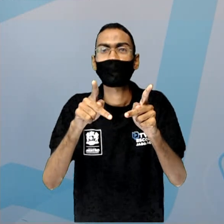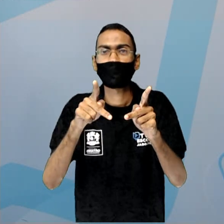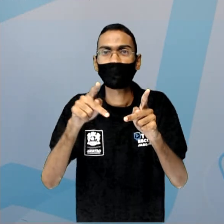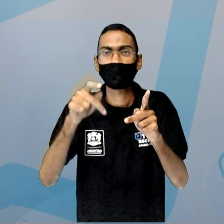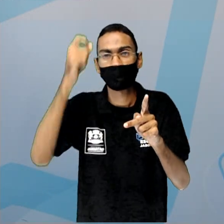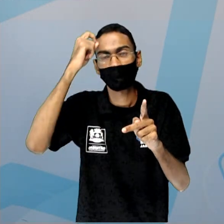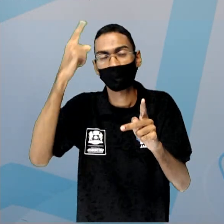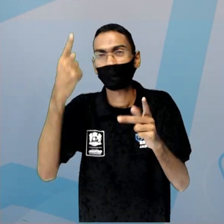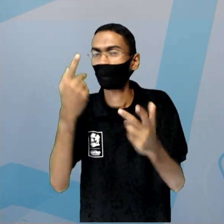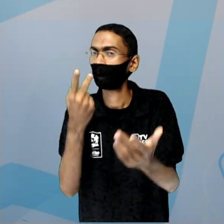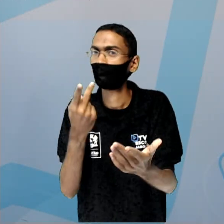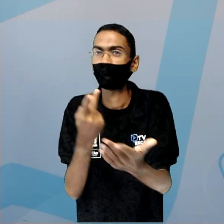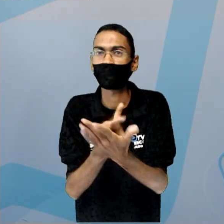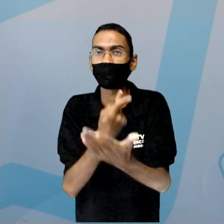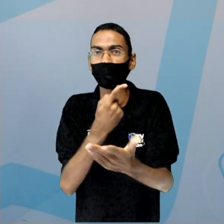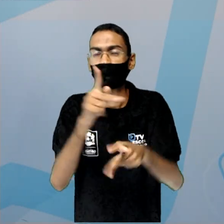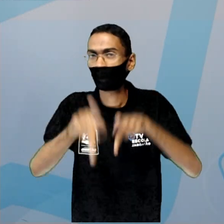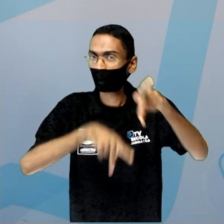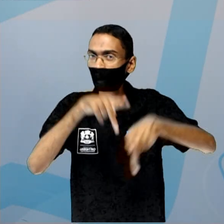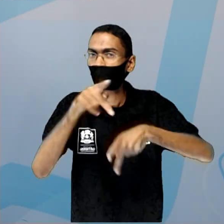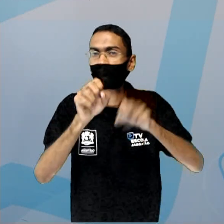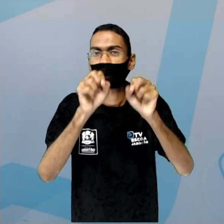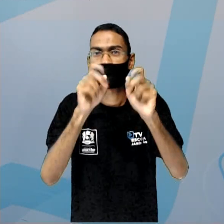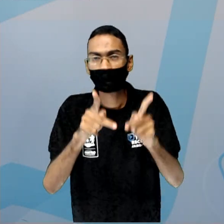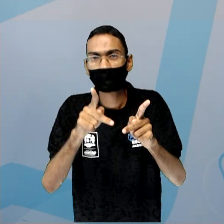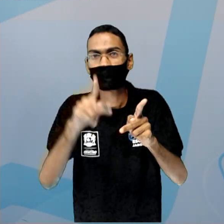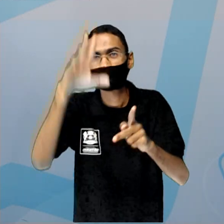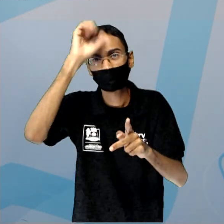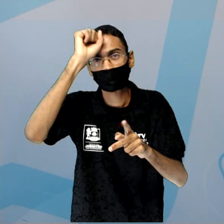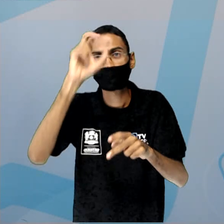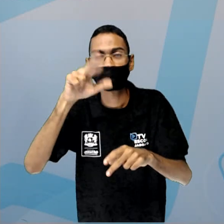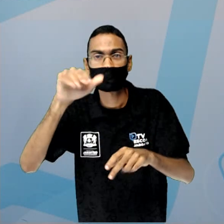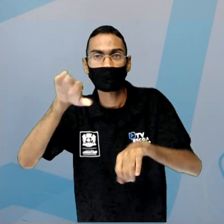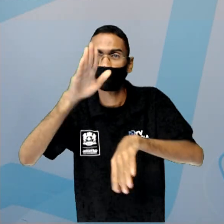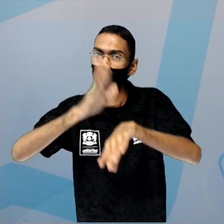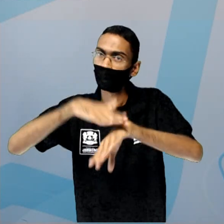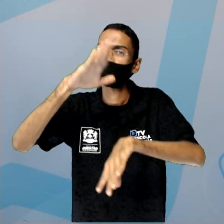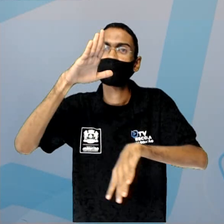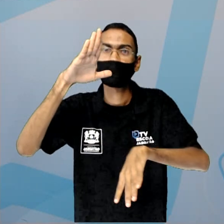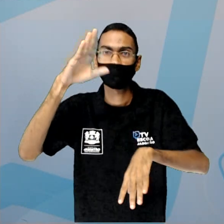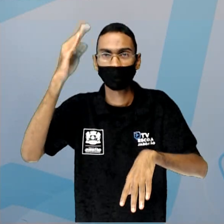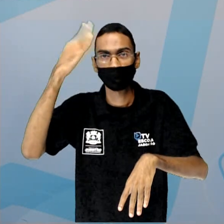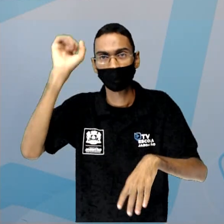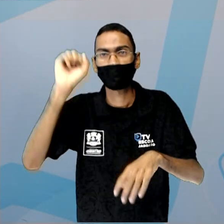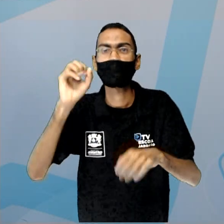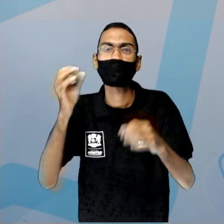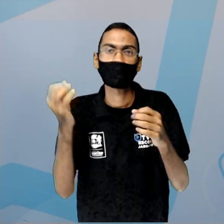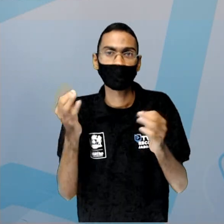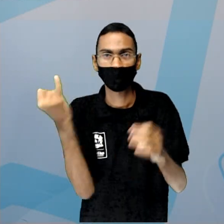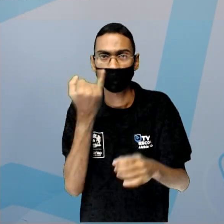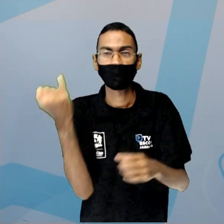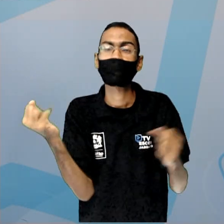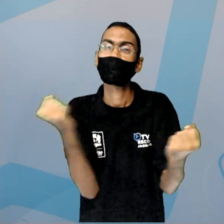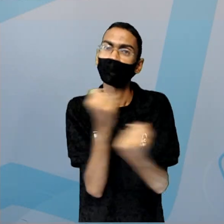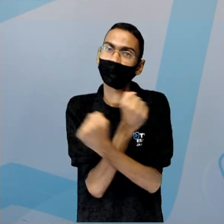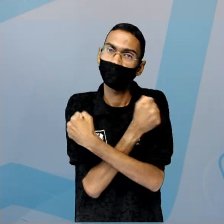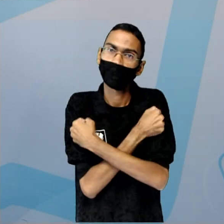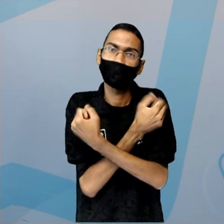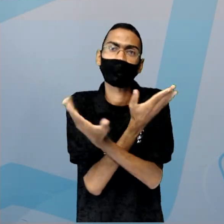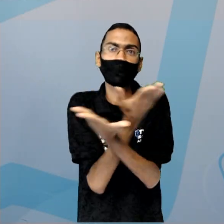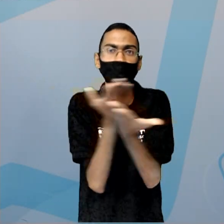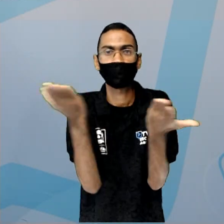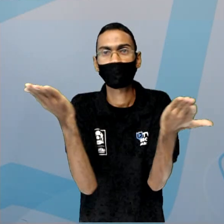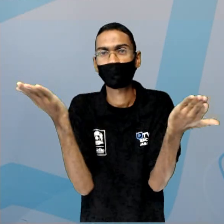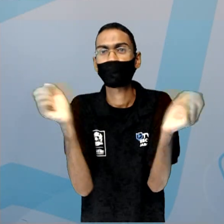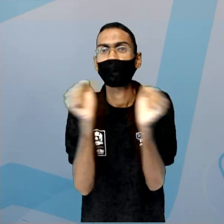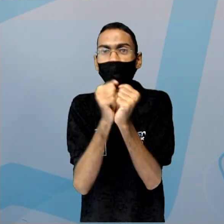aprender nunca é demais, saber eu acho que é a melhor coisa que a gente pode fazer. Então, um grande abraço para vocês, fique com